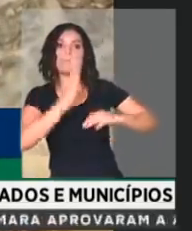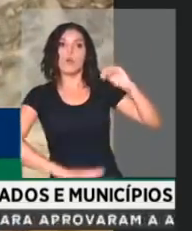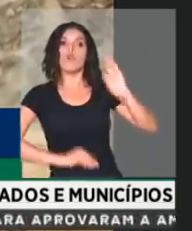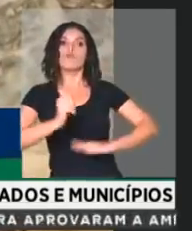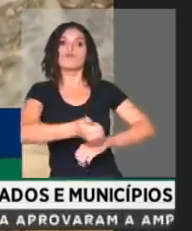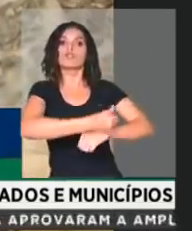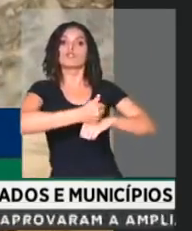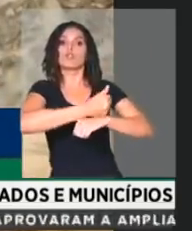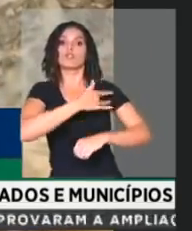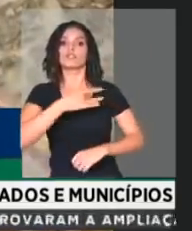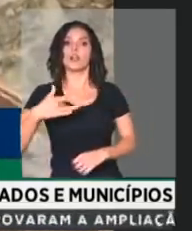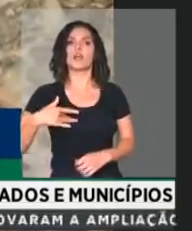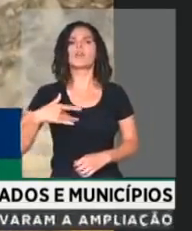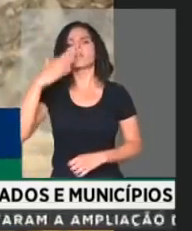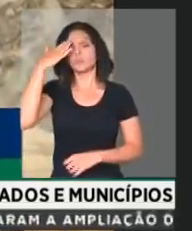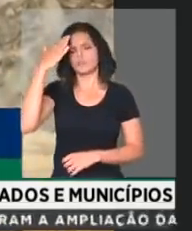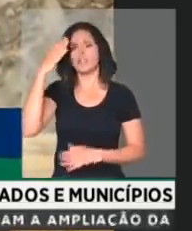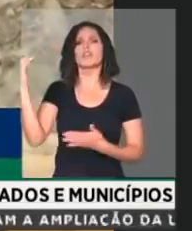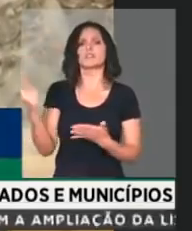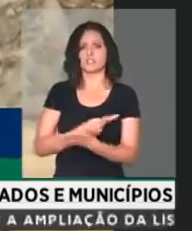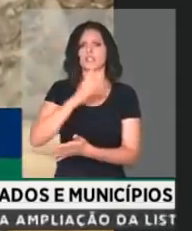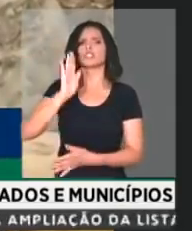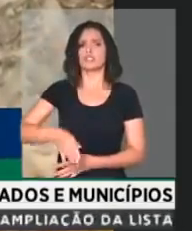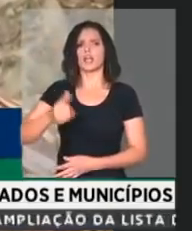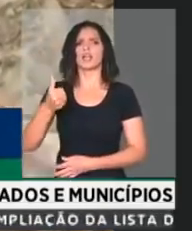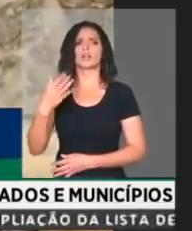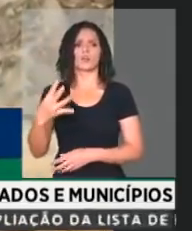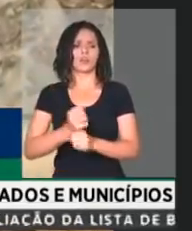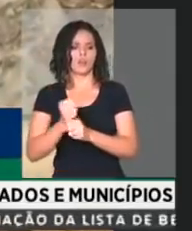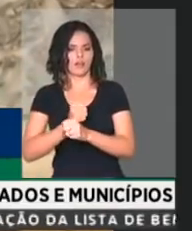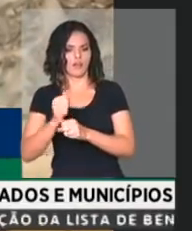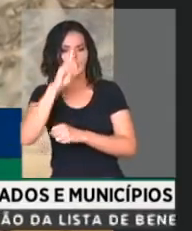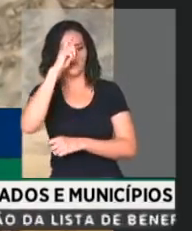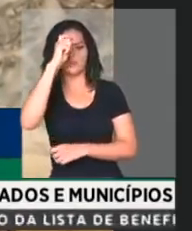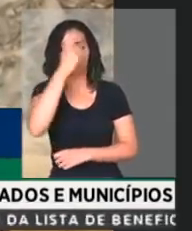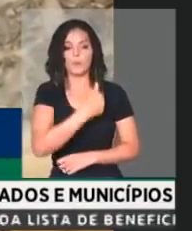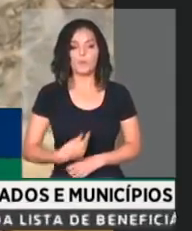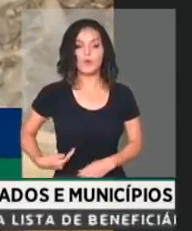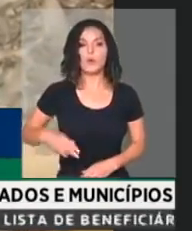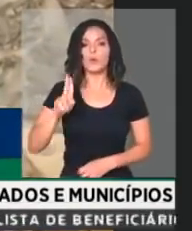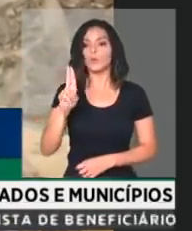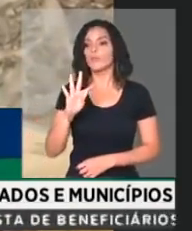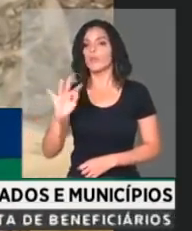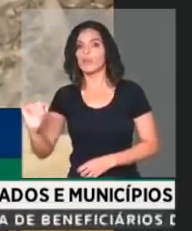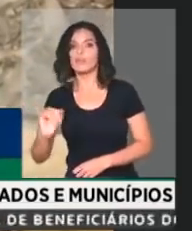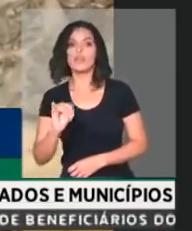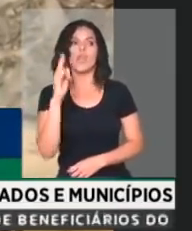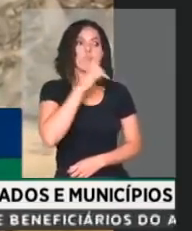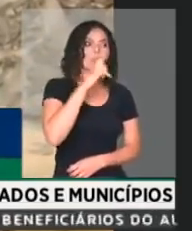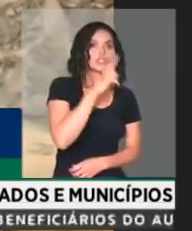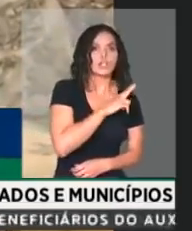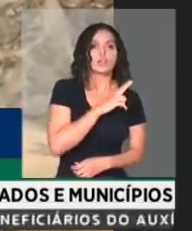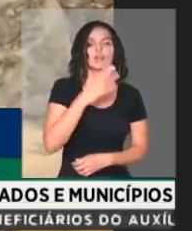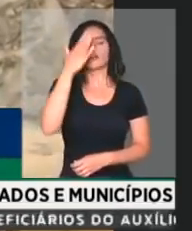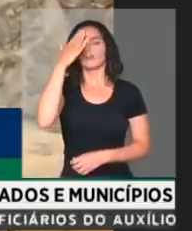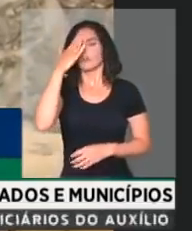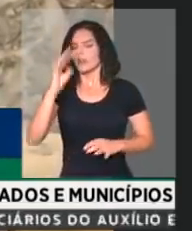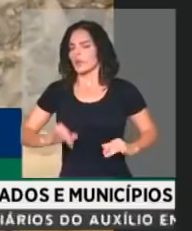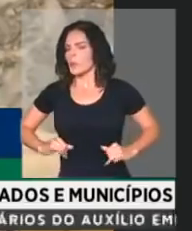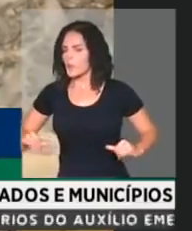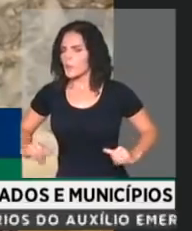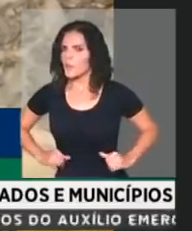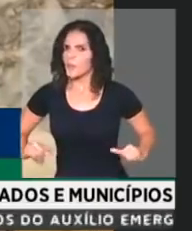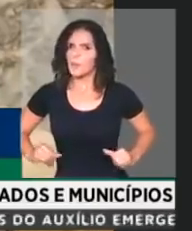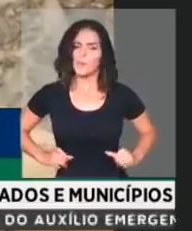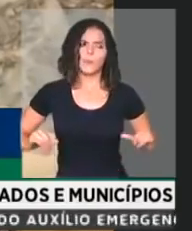Eu sei o que é isso porque trabalhei 14 anos no Hospital Público, muitos deles em UTI e emergência. Sei qual o sofrimento e a exposição.